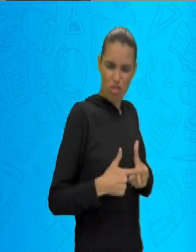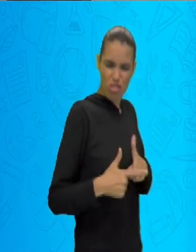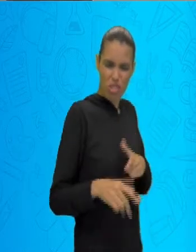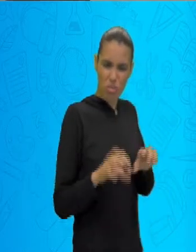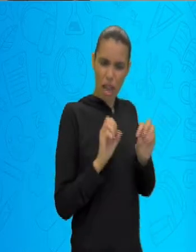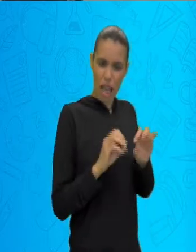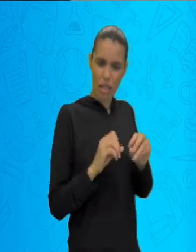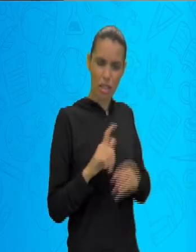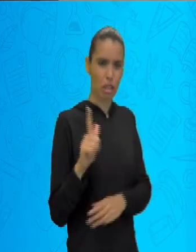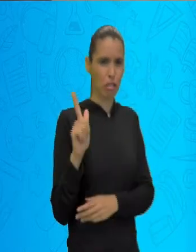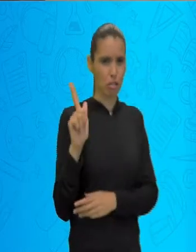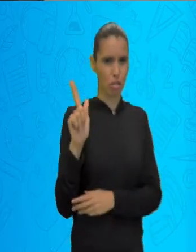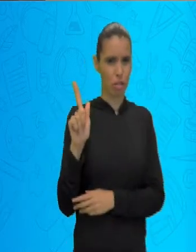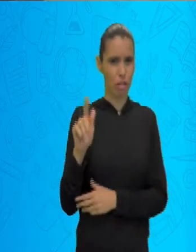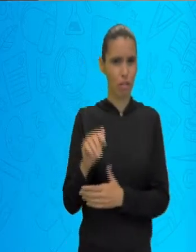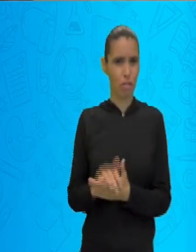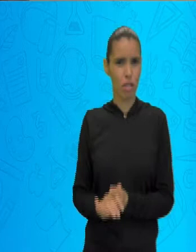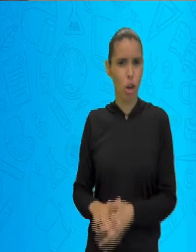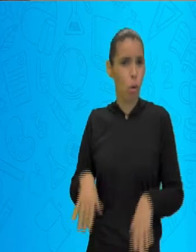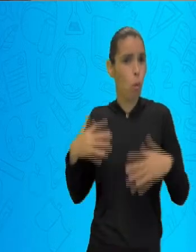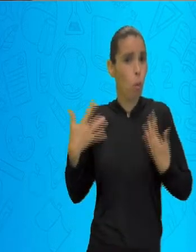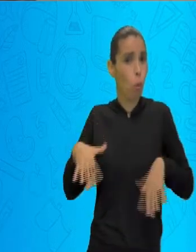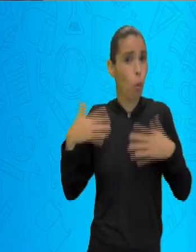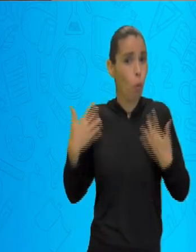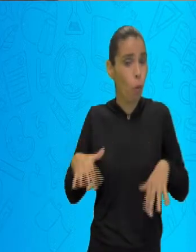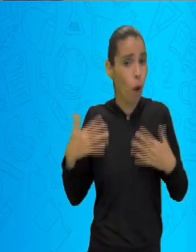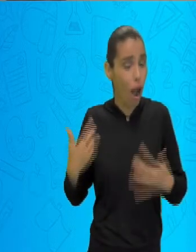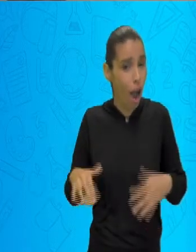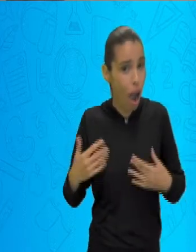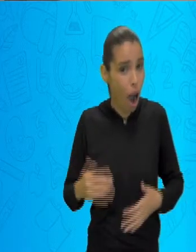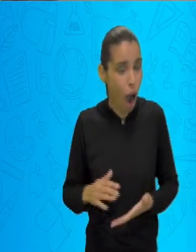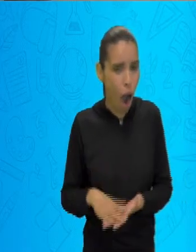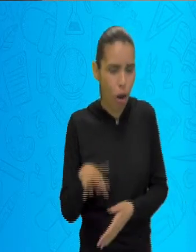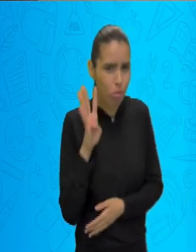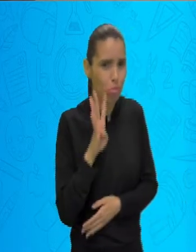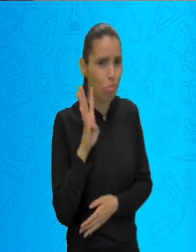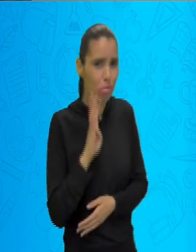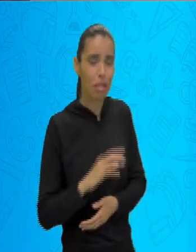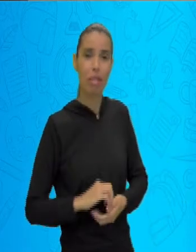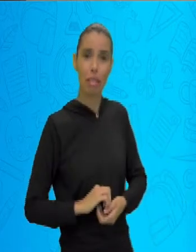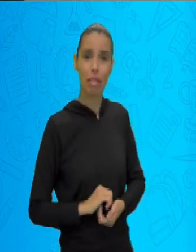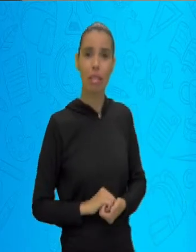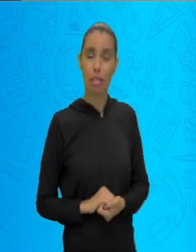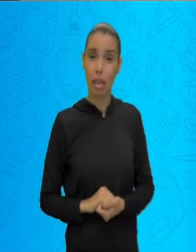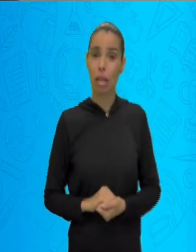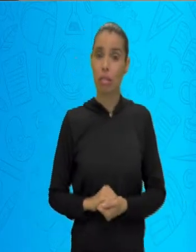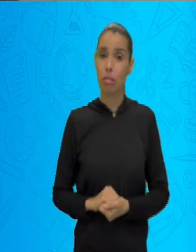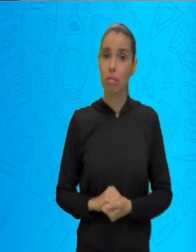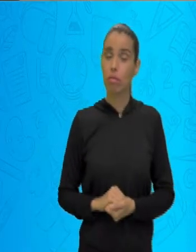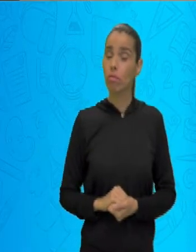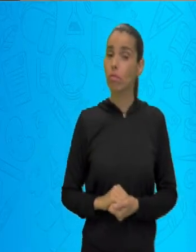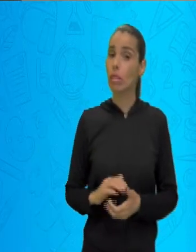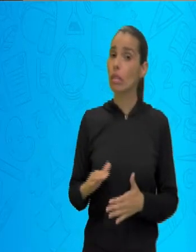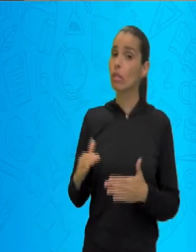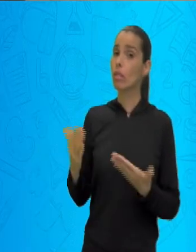geografia. essa divisão ela usou critérios apenas